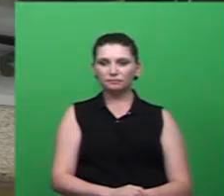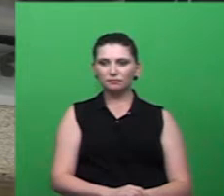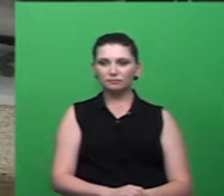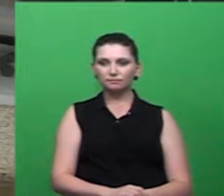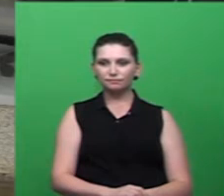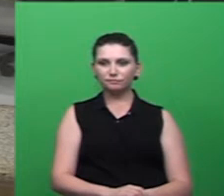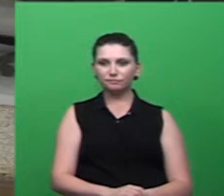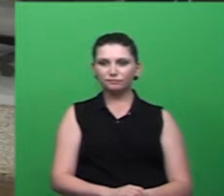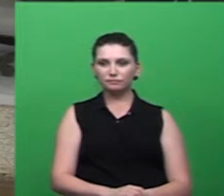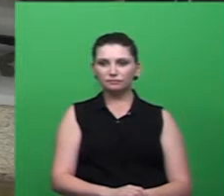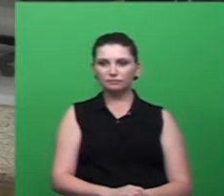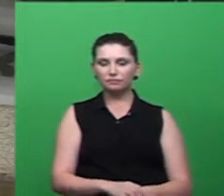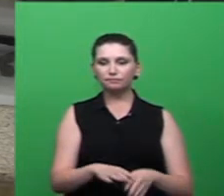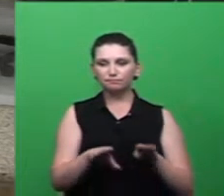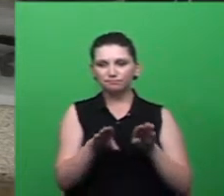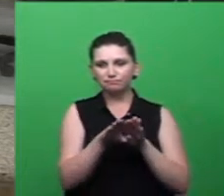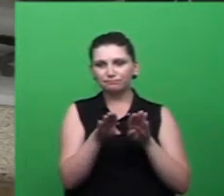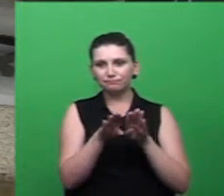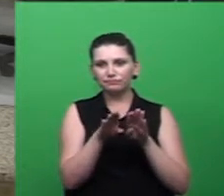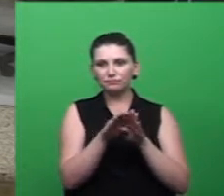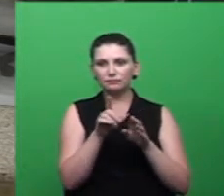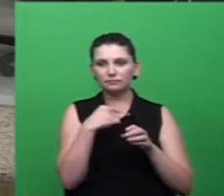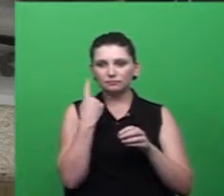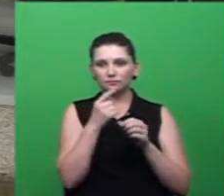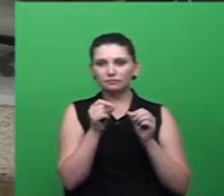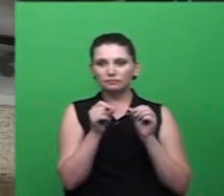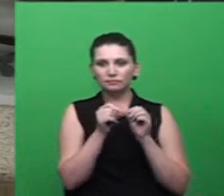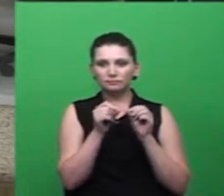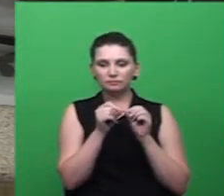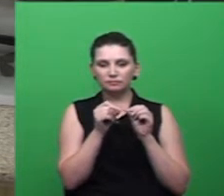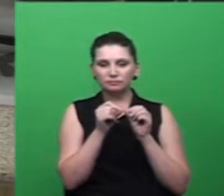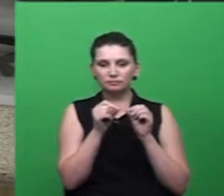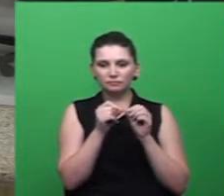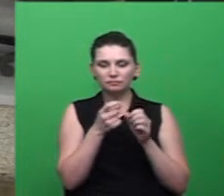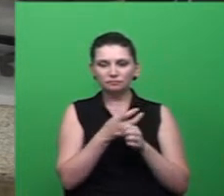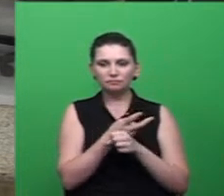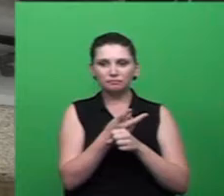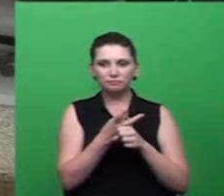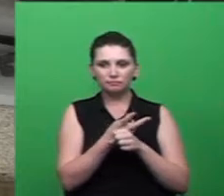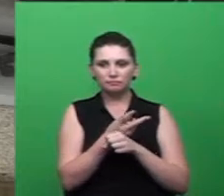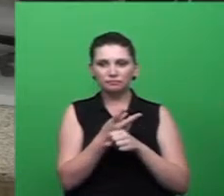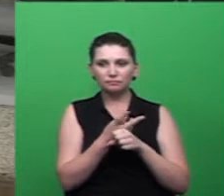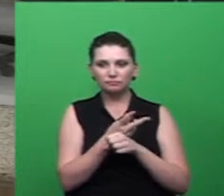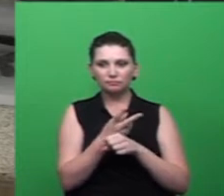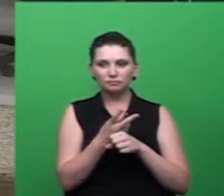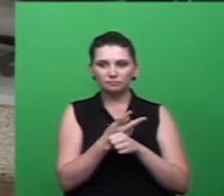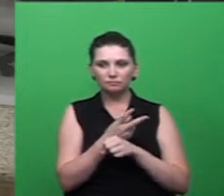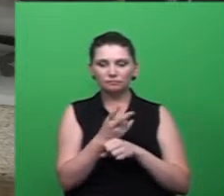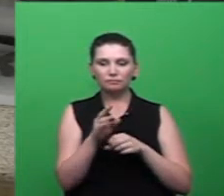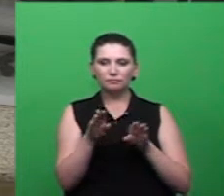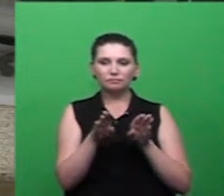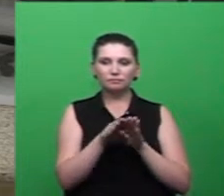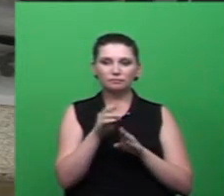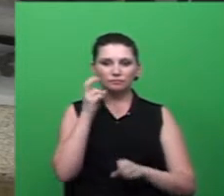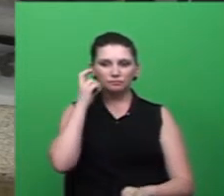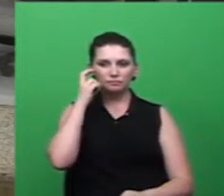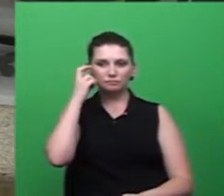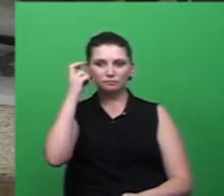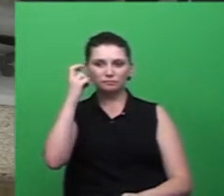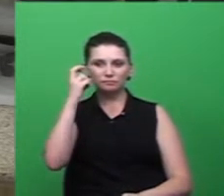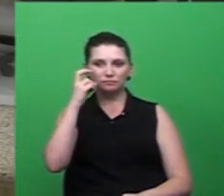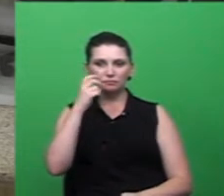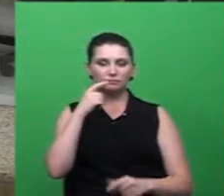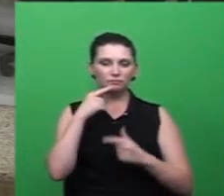Também nós realizamos, então, além da parte de fiscalização, a parte de inteligência, denúncia,